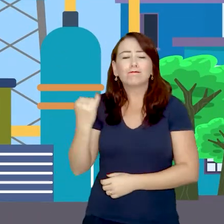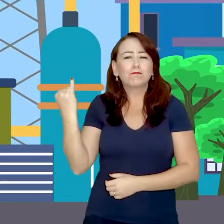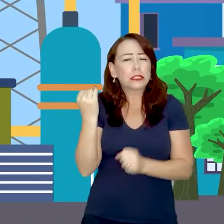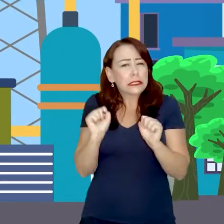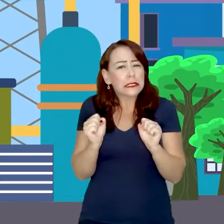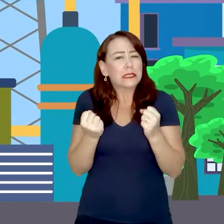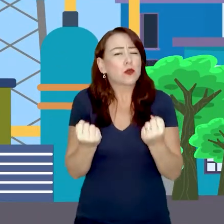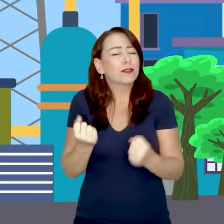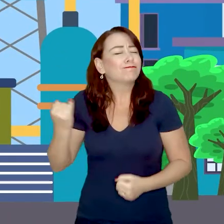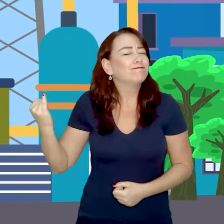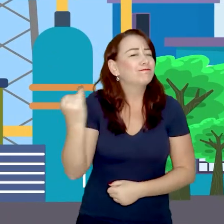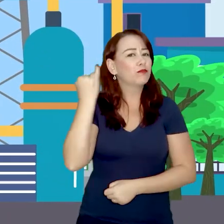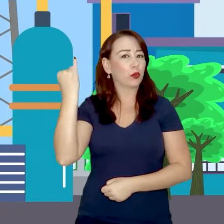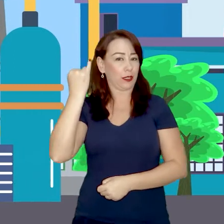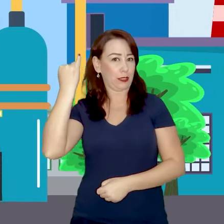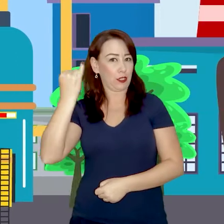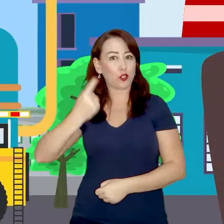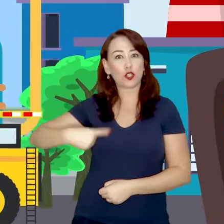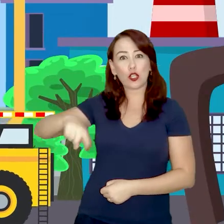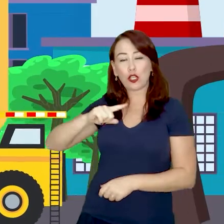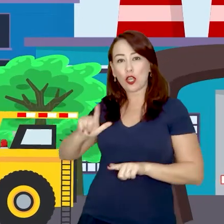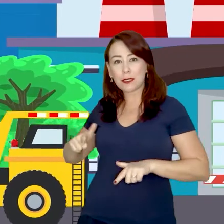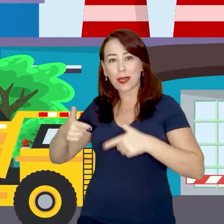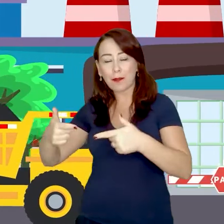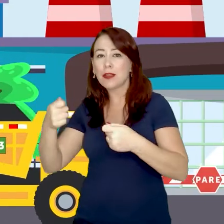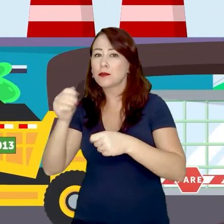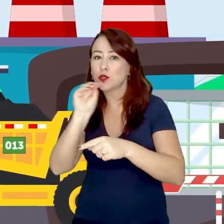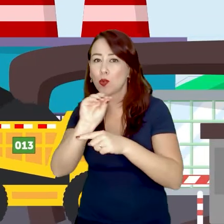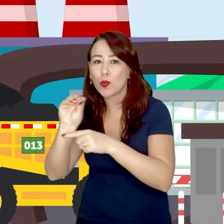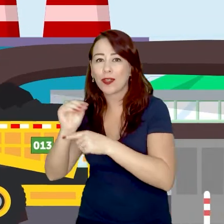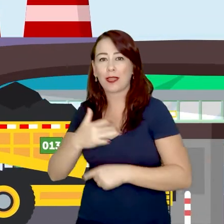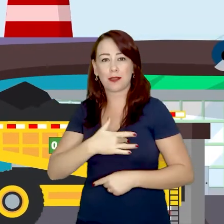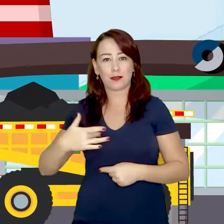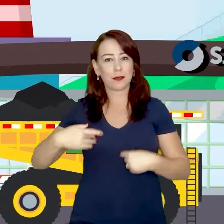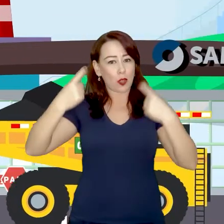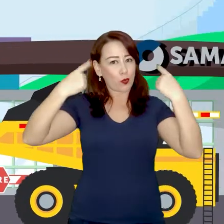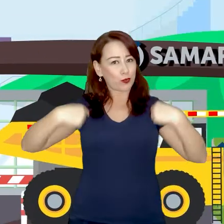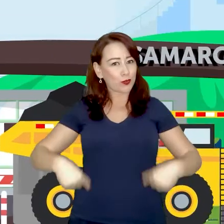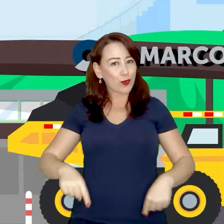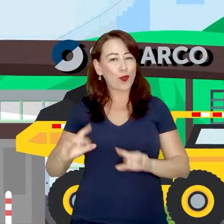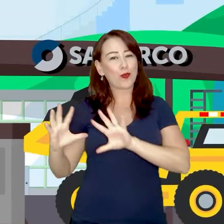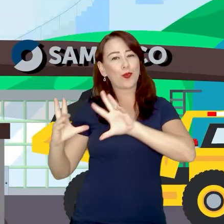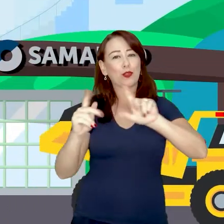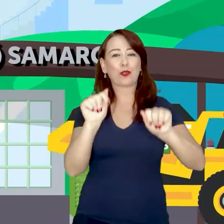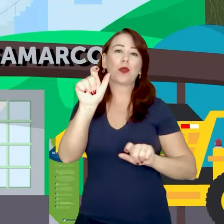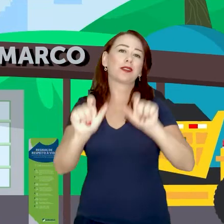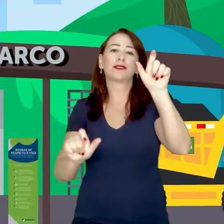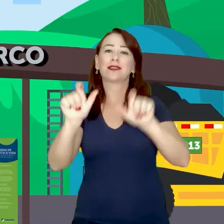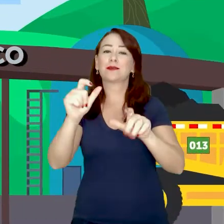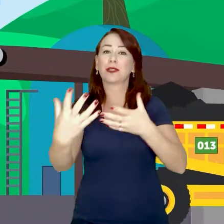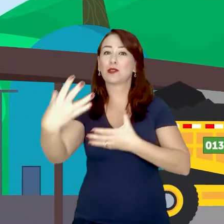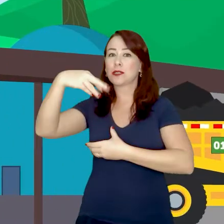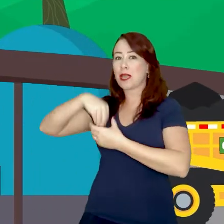tem um valor fundamental. Trabalhamos para garantir a integridade física e a saúde de todos e todas que